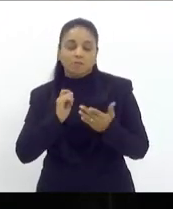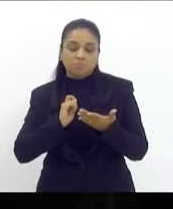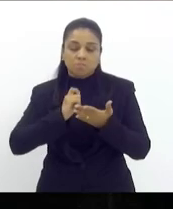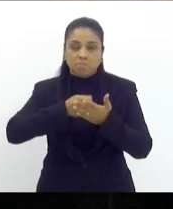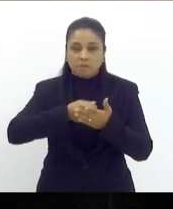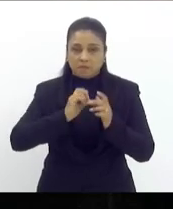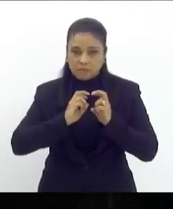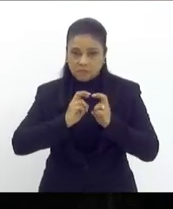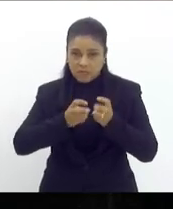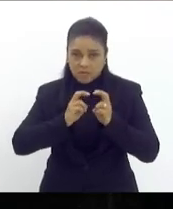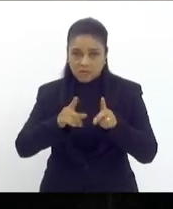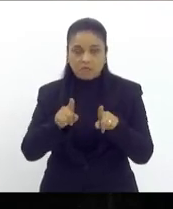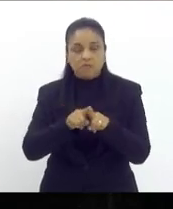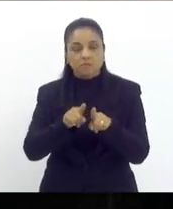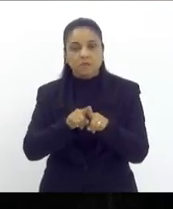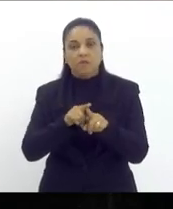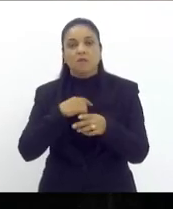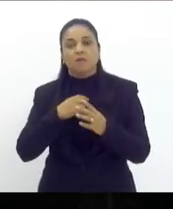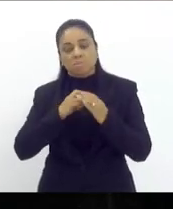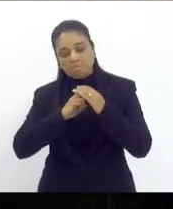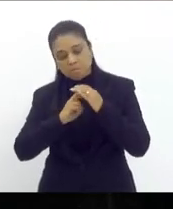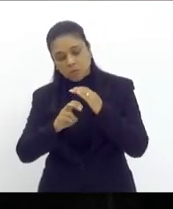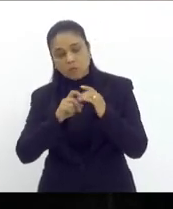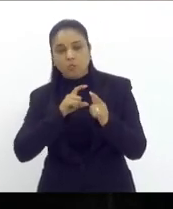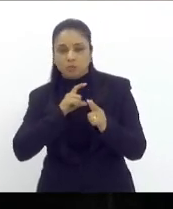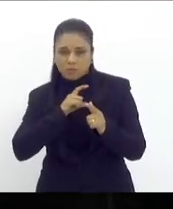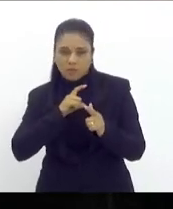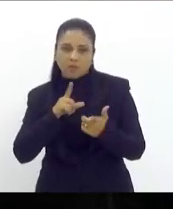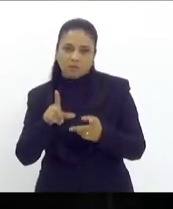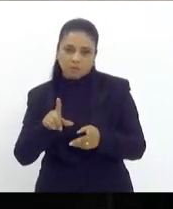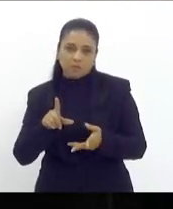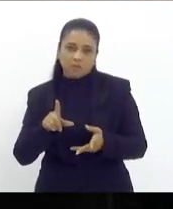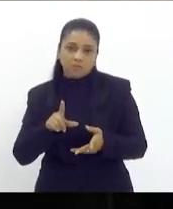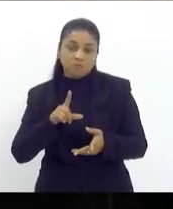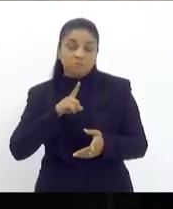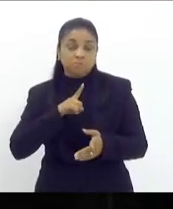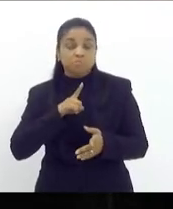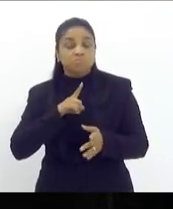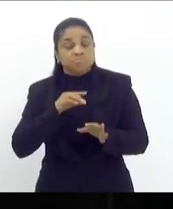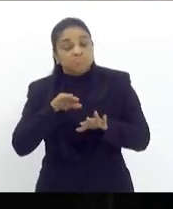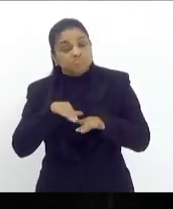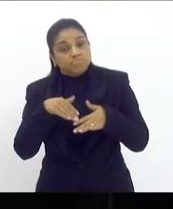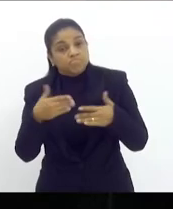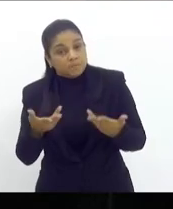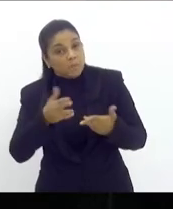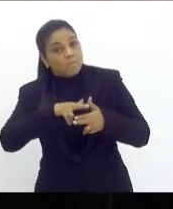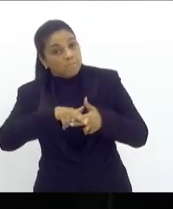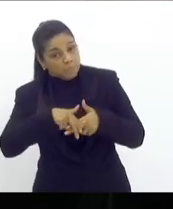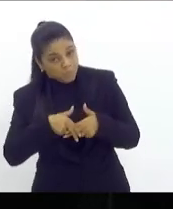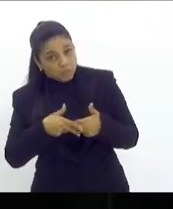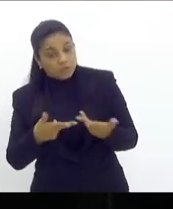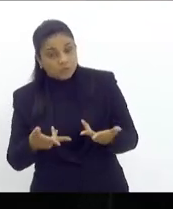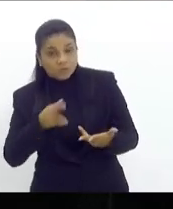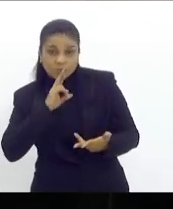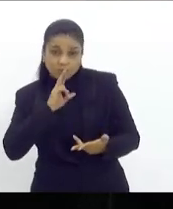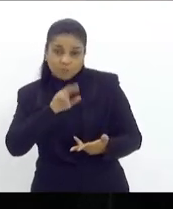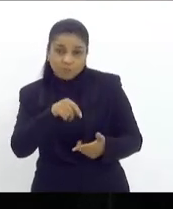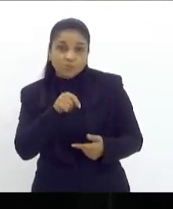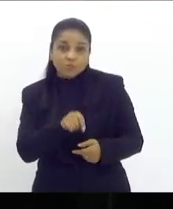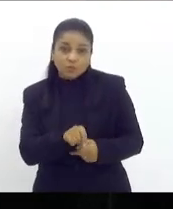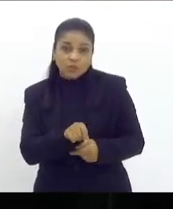subsídio para tarifa de metrô por via de consequência se esses